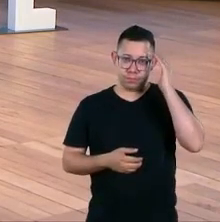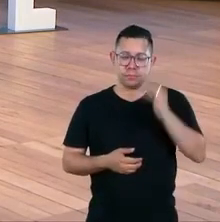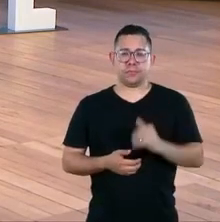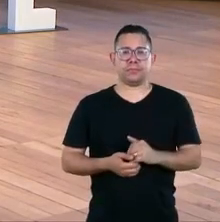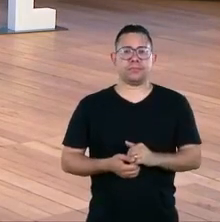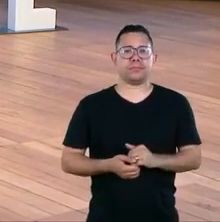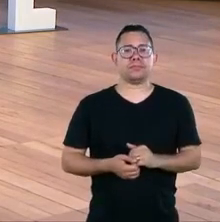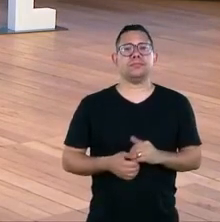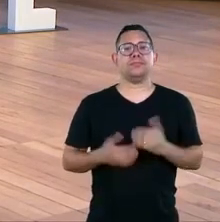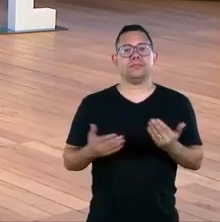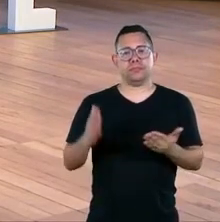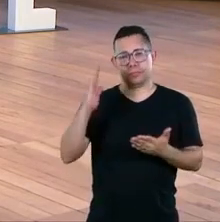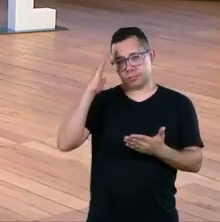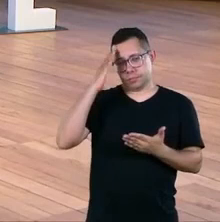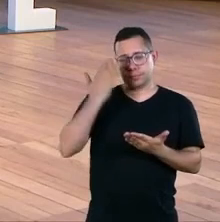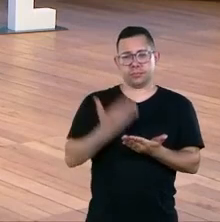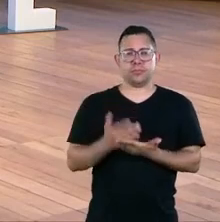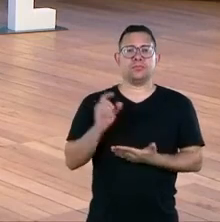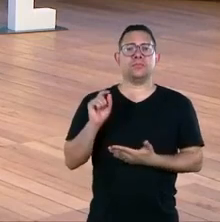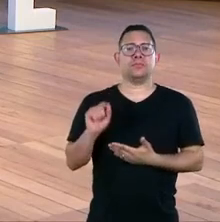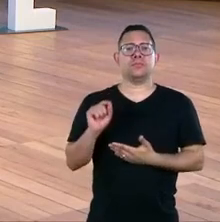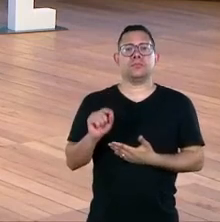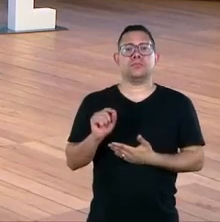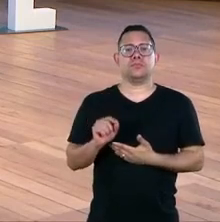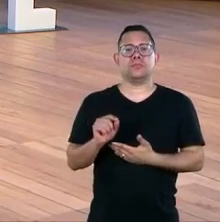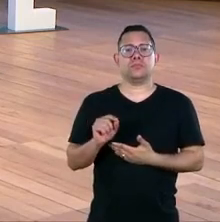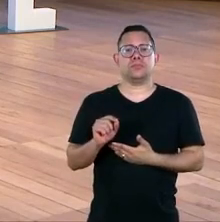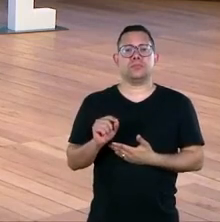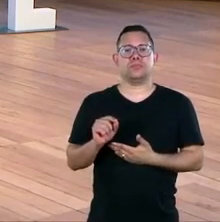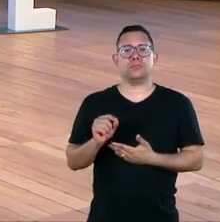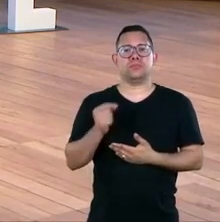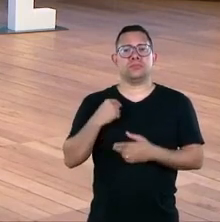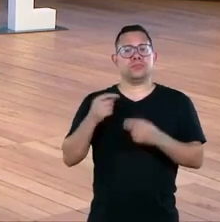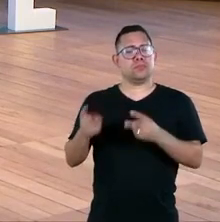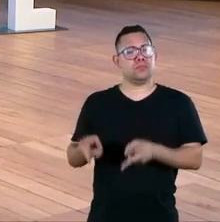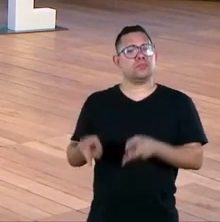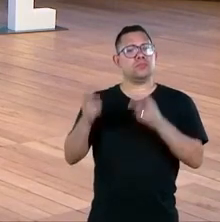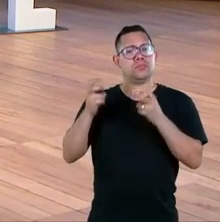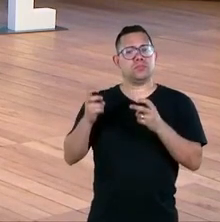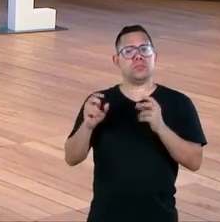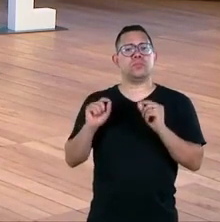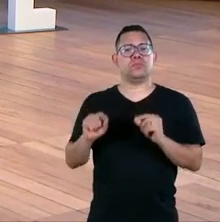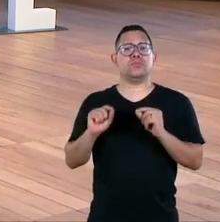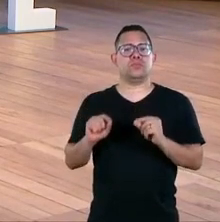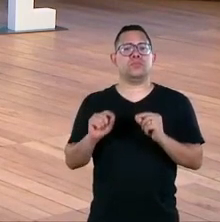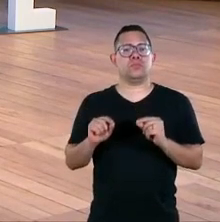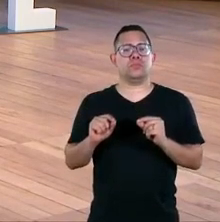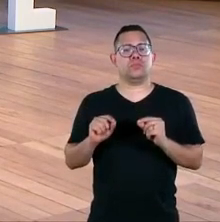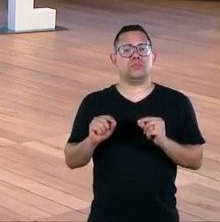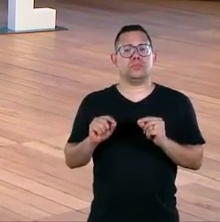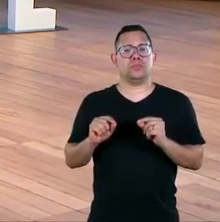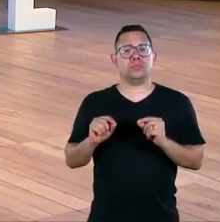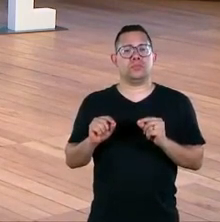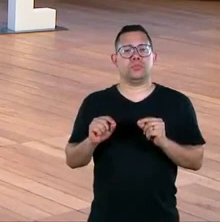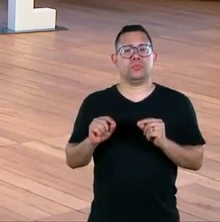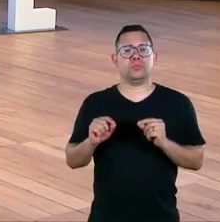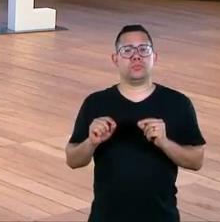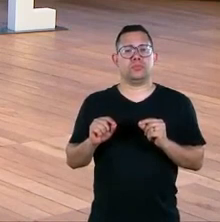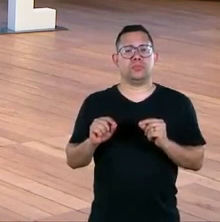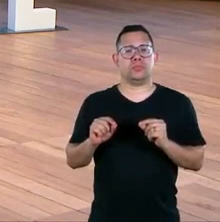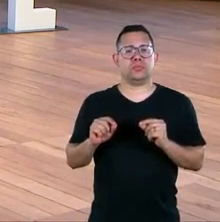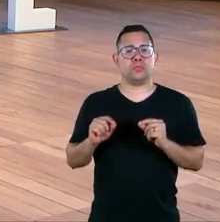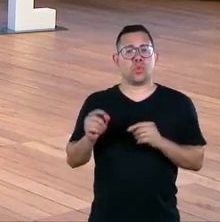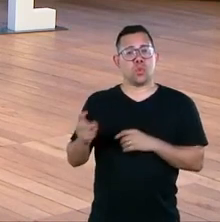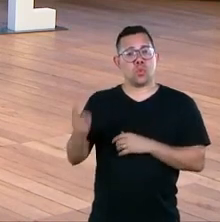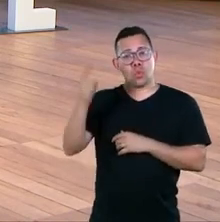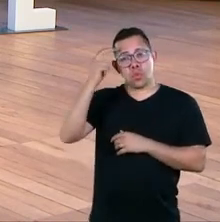eu acredito eu percebi até mesmo por ser artista e fui percebendo tanto que a